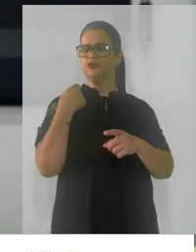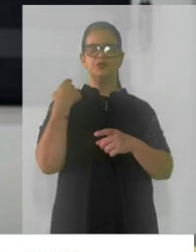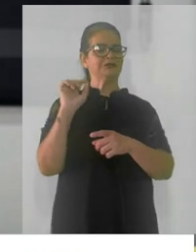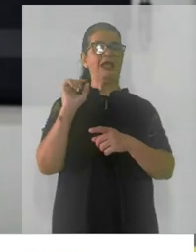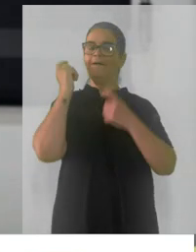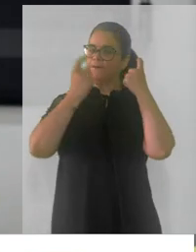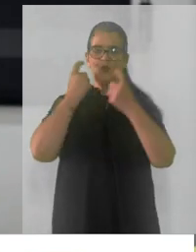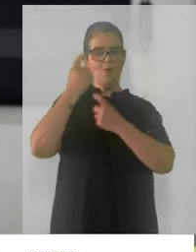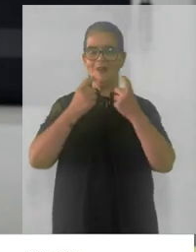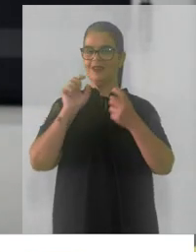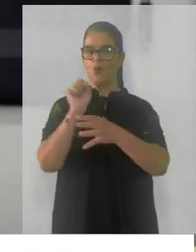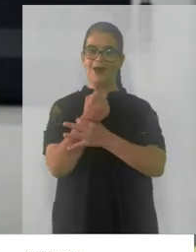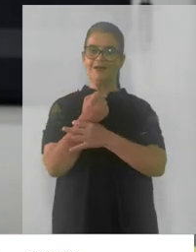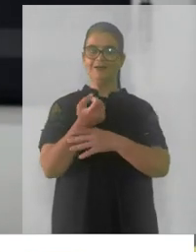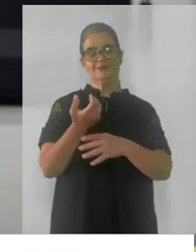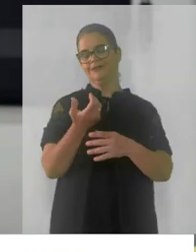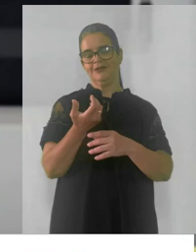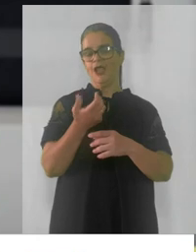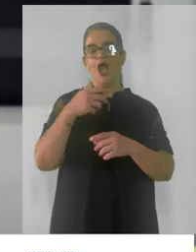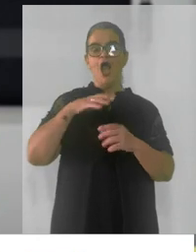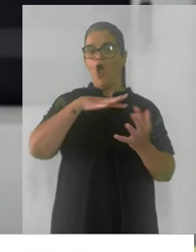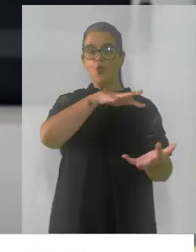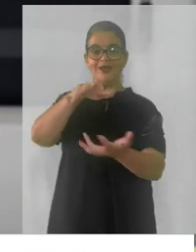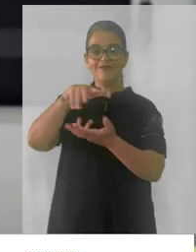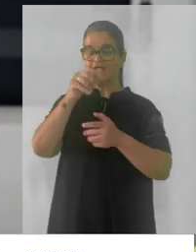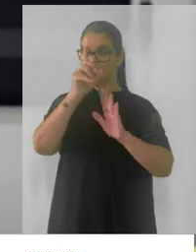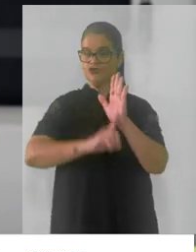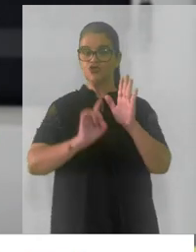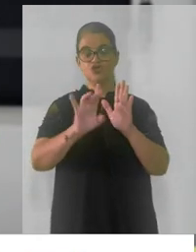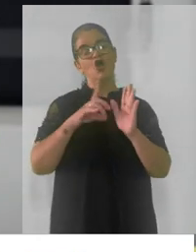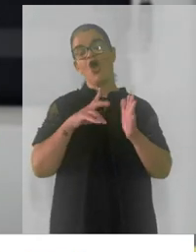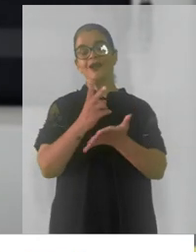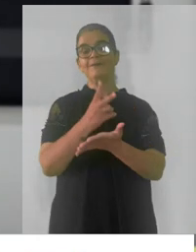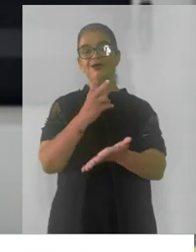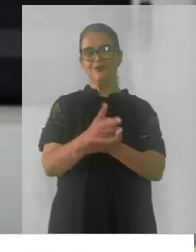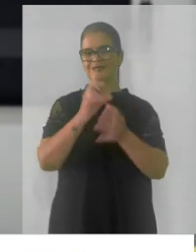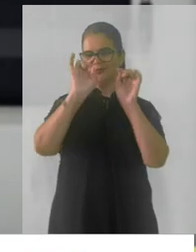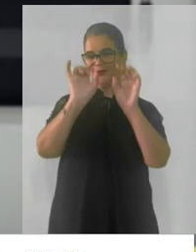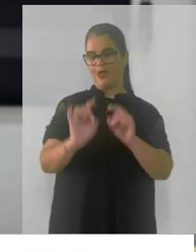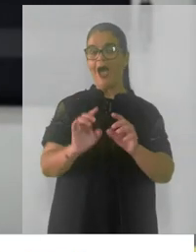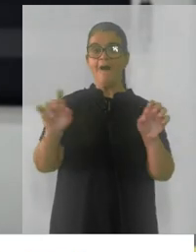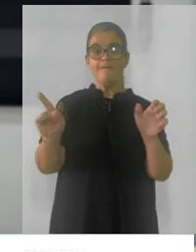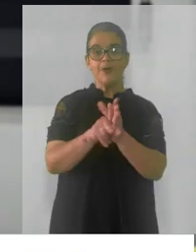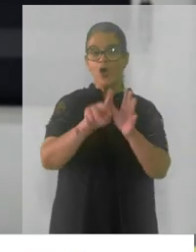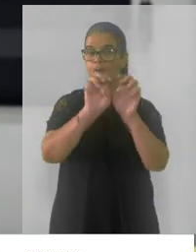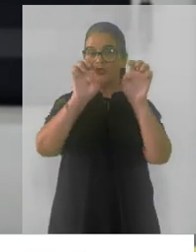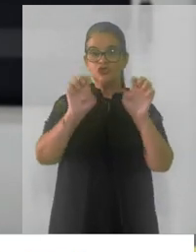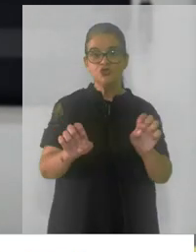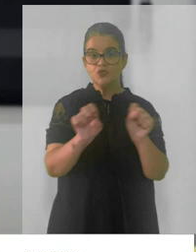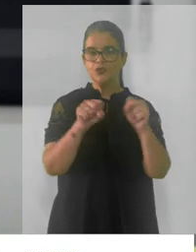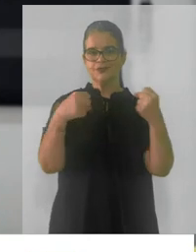dos direitos, apenas na manutenção dos privilégios, a própria estrutura social